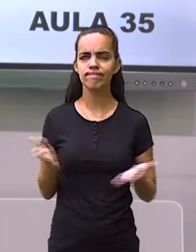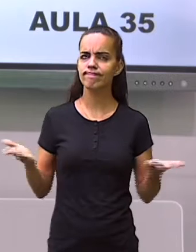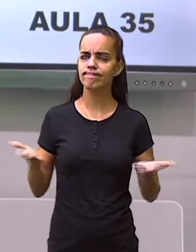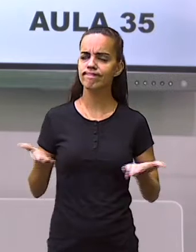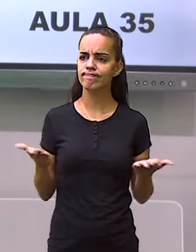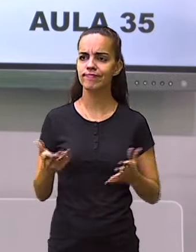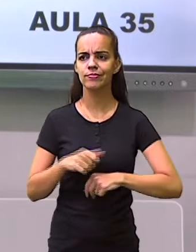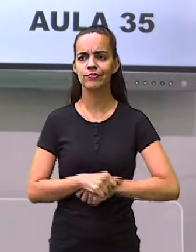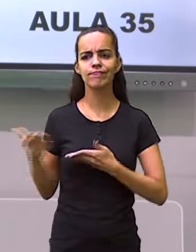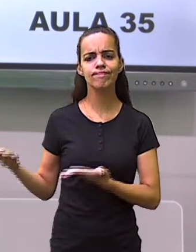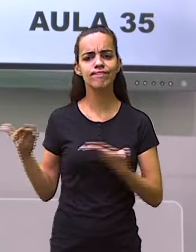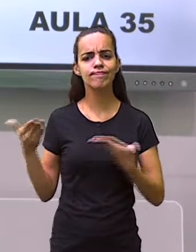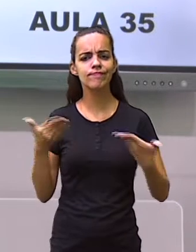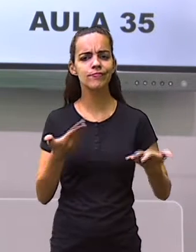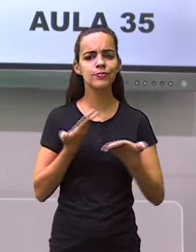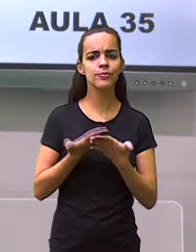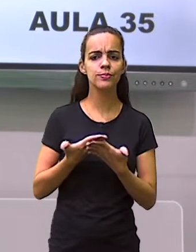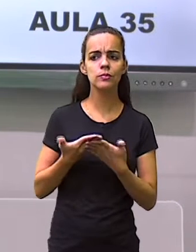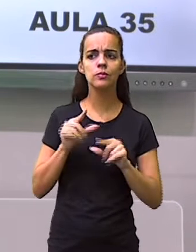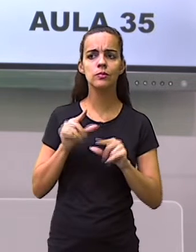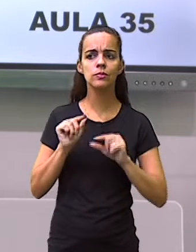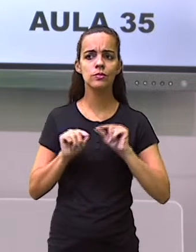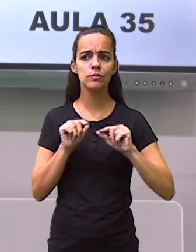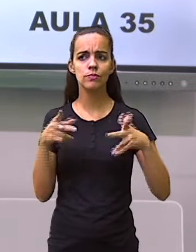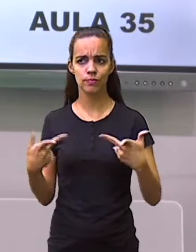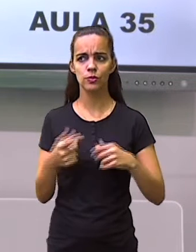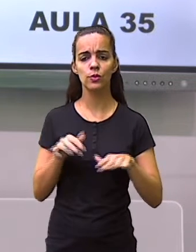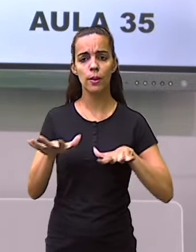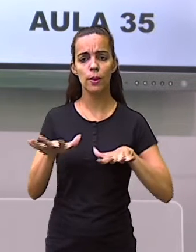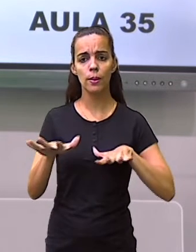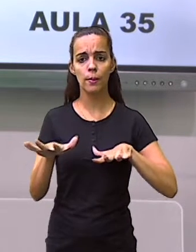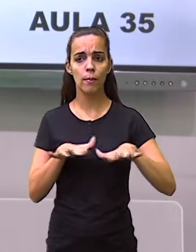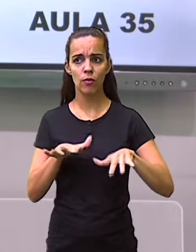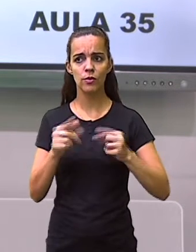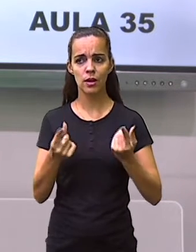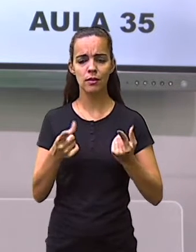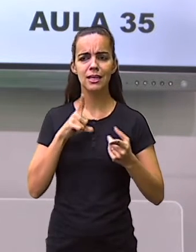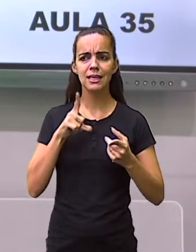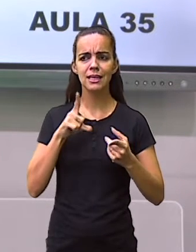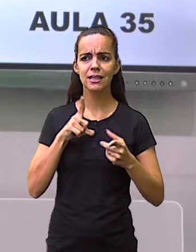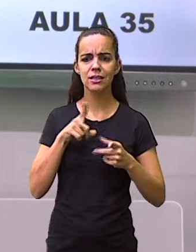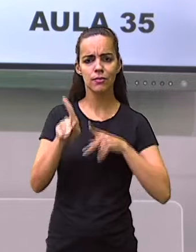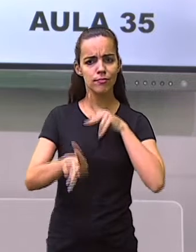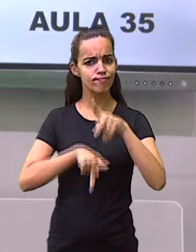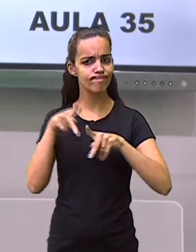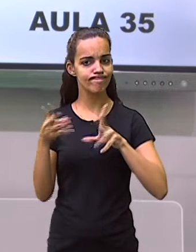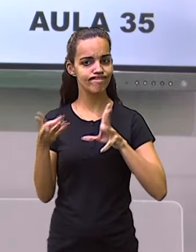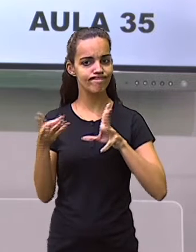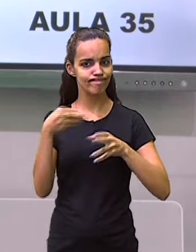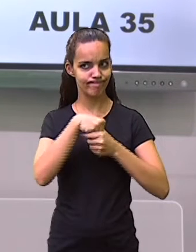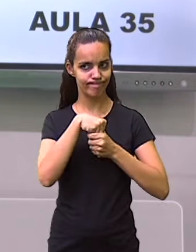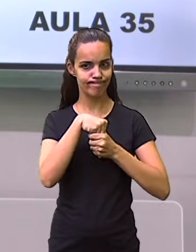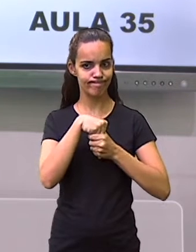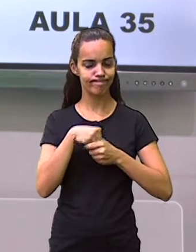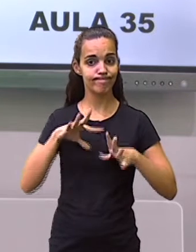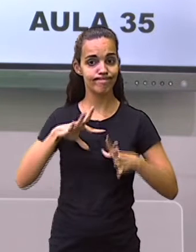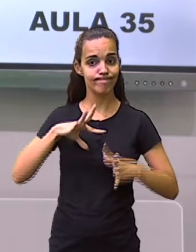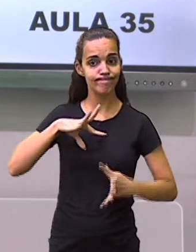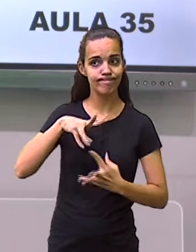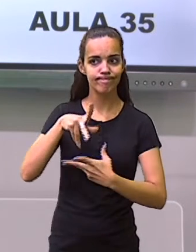Hoje, iremos estudar sobre os movimentos que envolvem a população mundial.